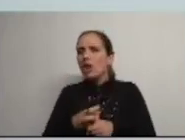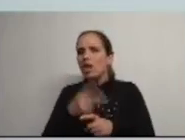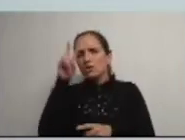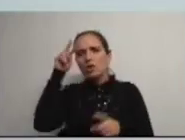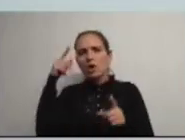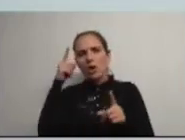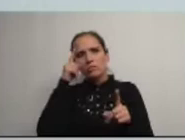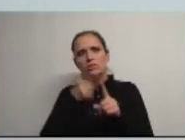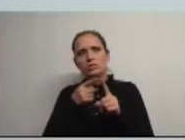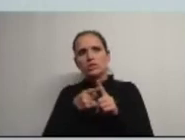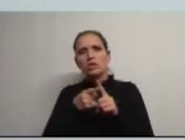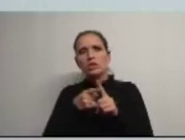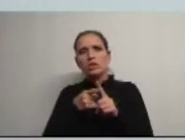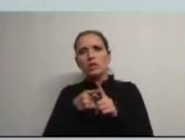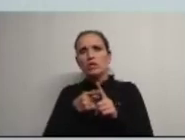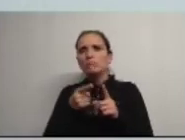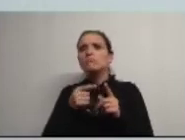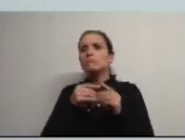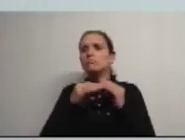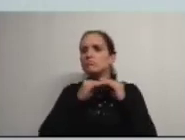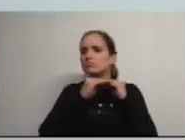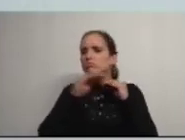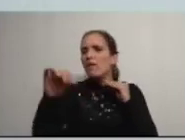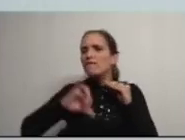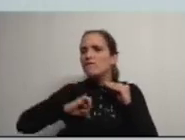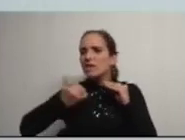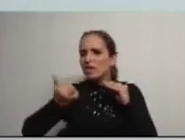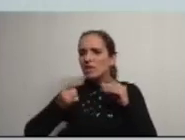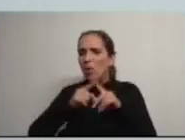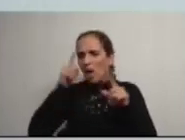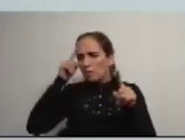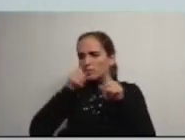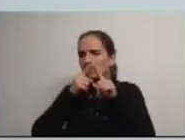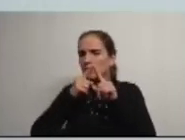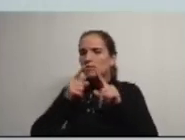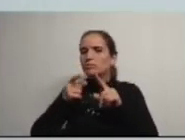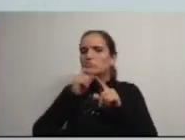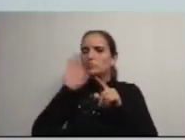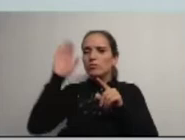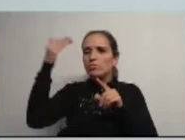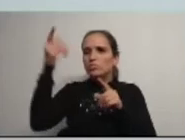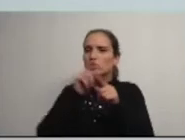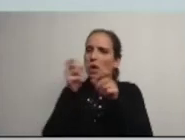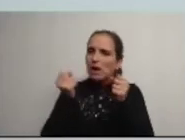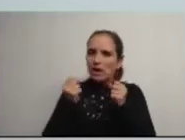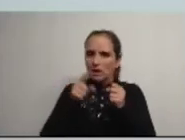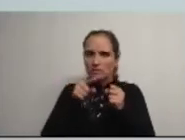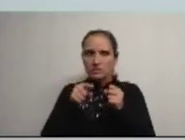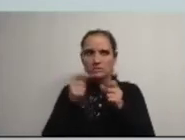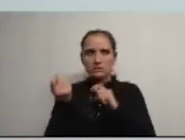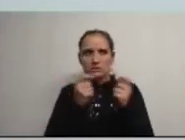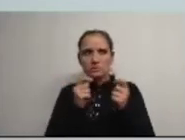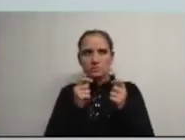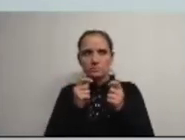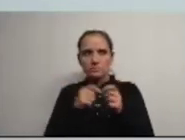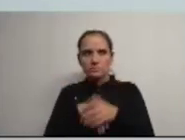sobre uma capa pintada de verde do ambiente e da sustentabilidade e sistematicamente salpicada de smart isto